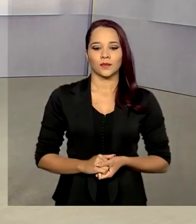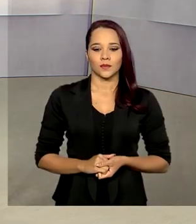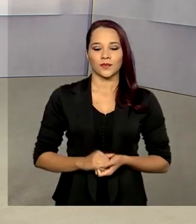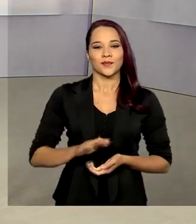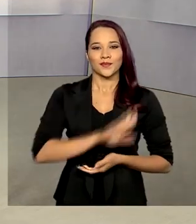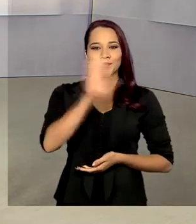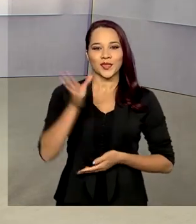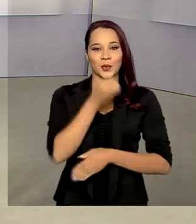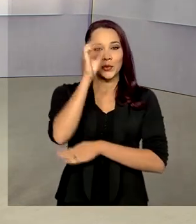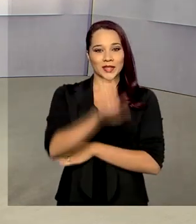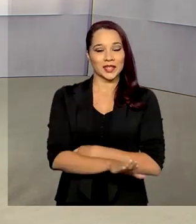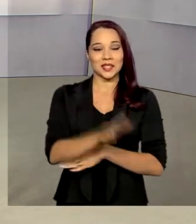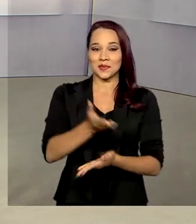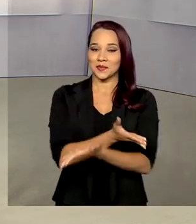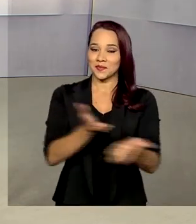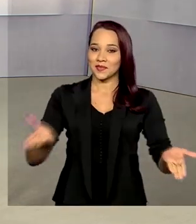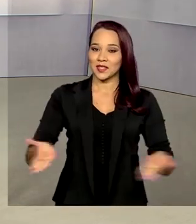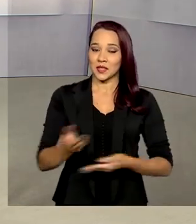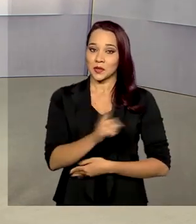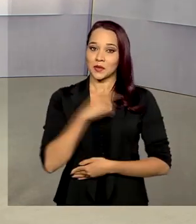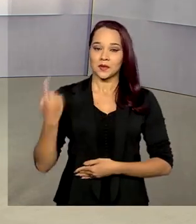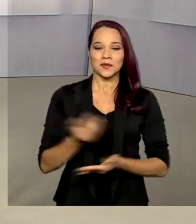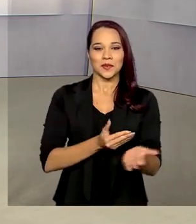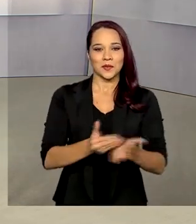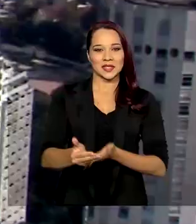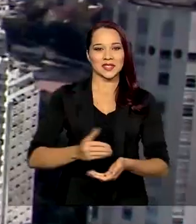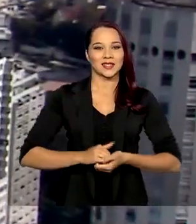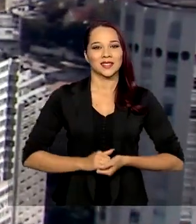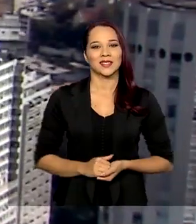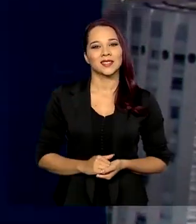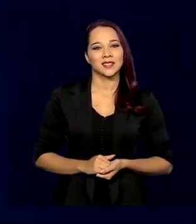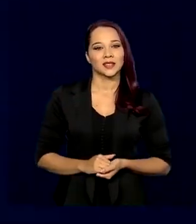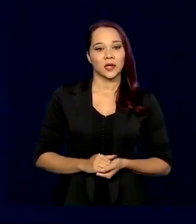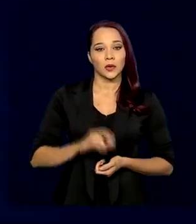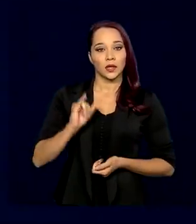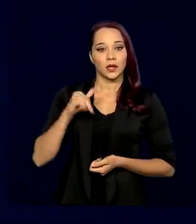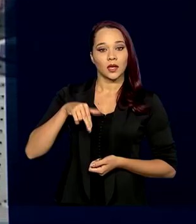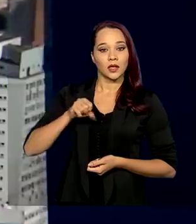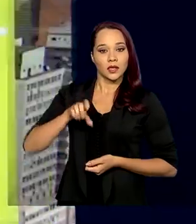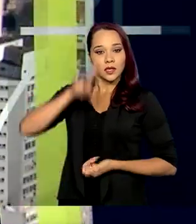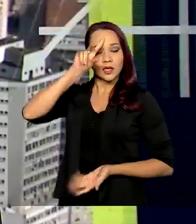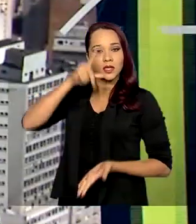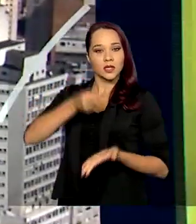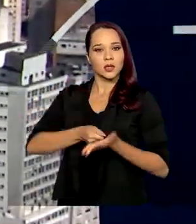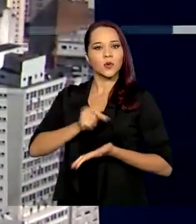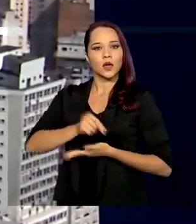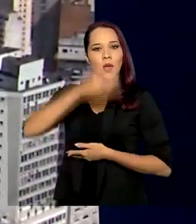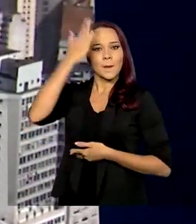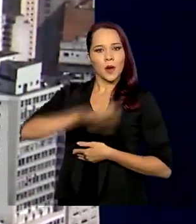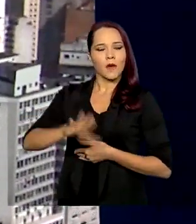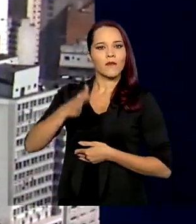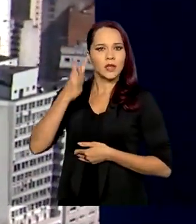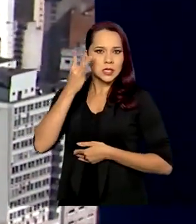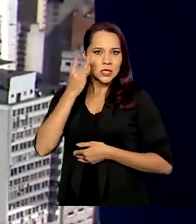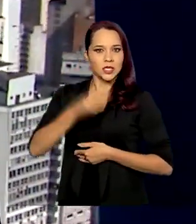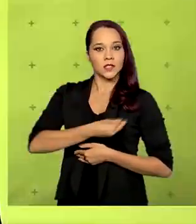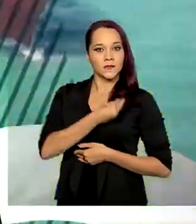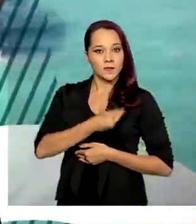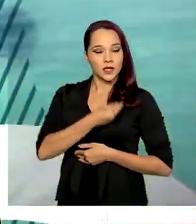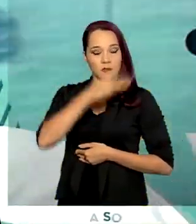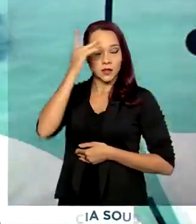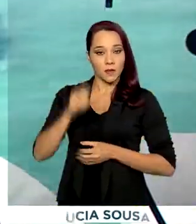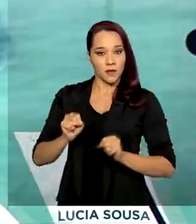Olá, boa tarde para você. O governo agora está no ar. O INSS decidiu que a prova de vida de aposentados e